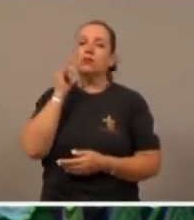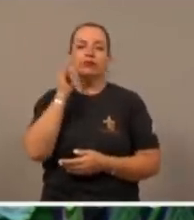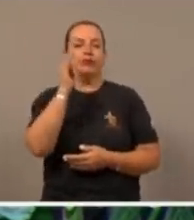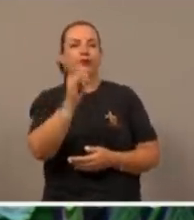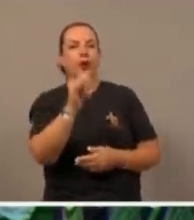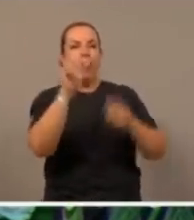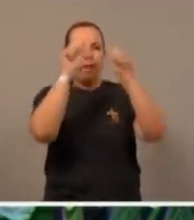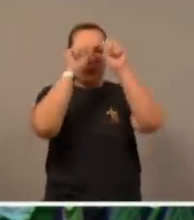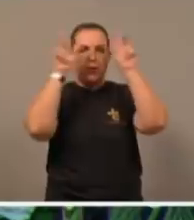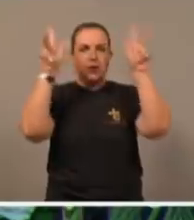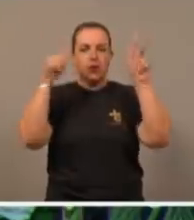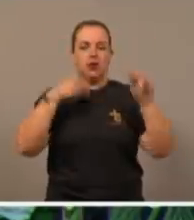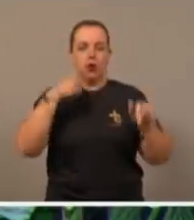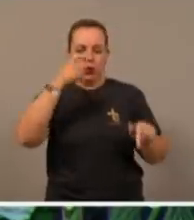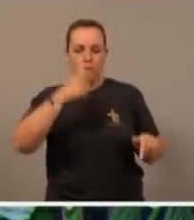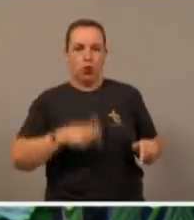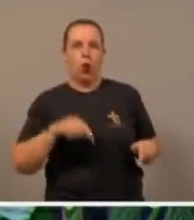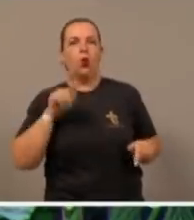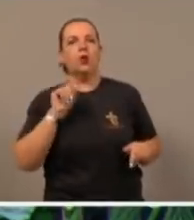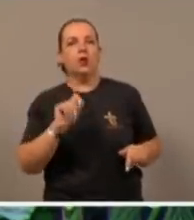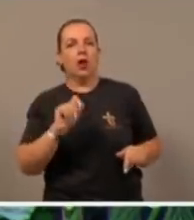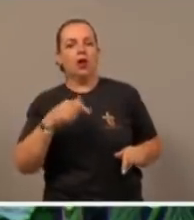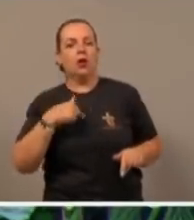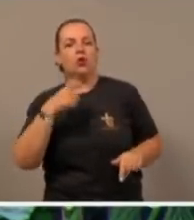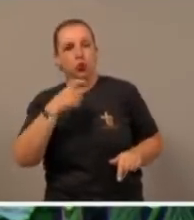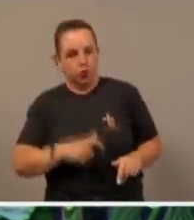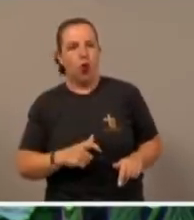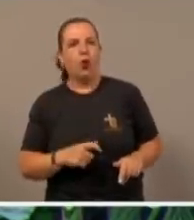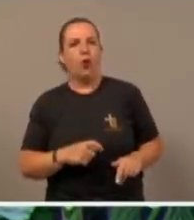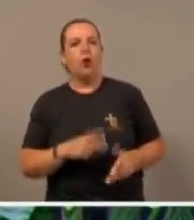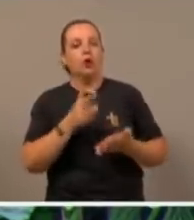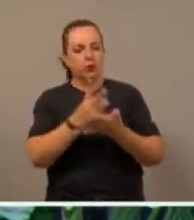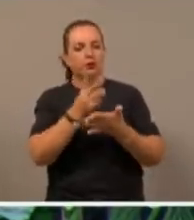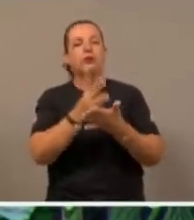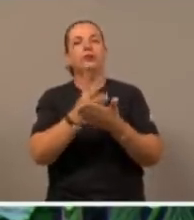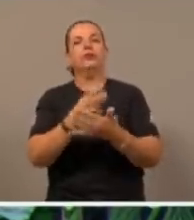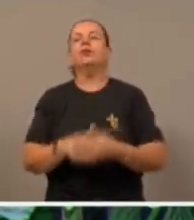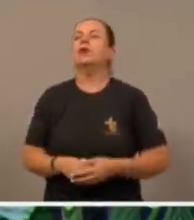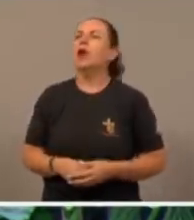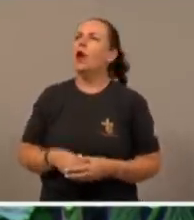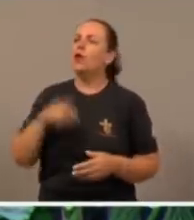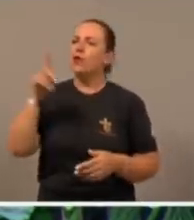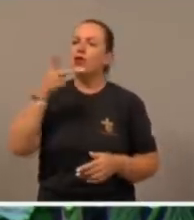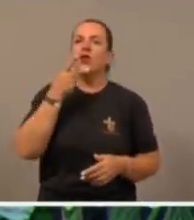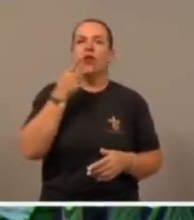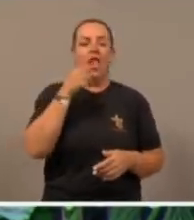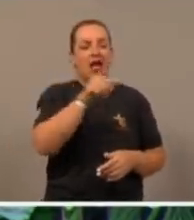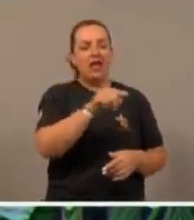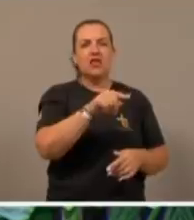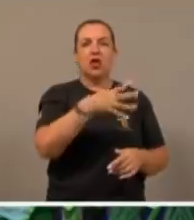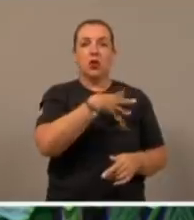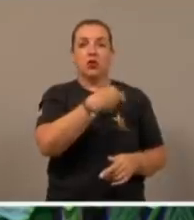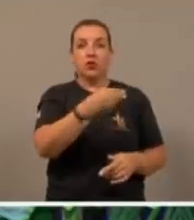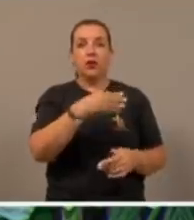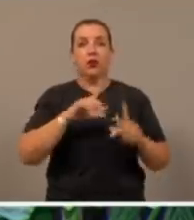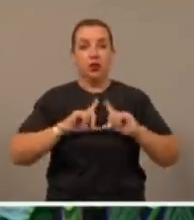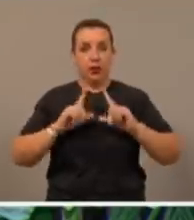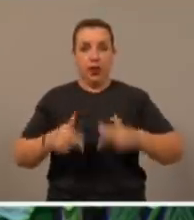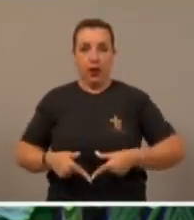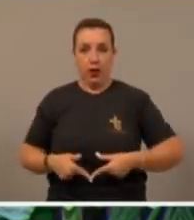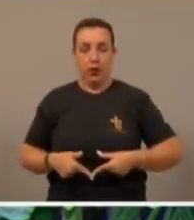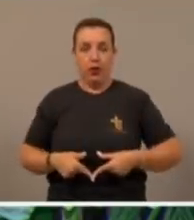Moisés, eu sou aquele que sou, e continuou, você dirá sim aos filhos de Israel,